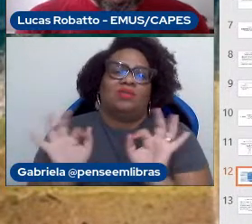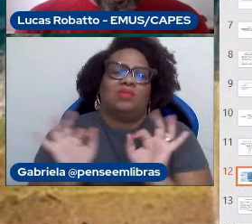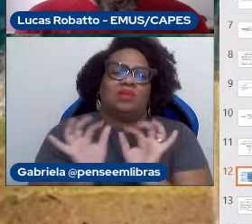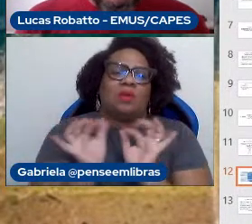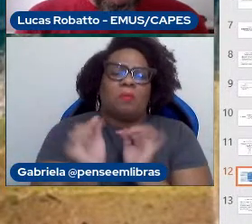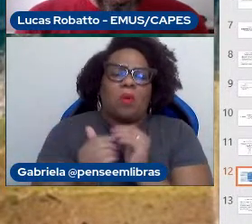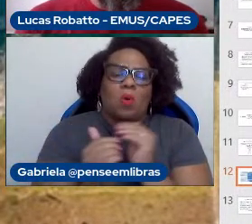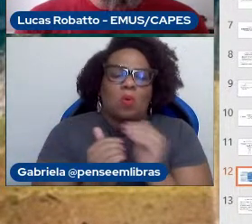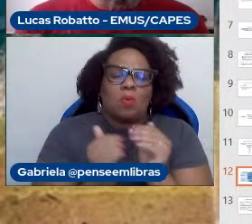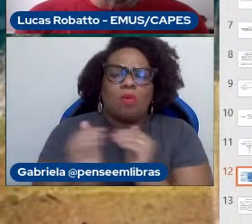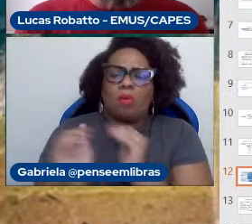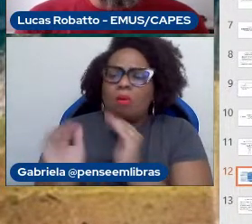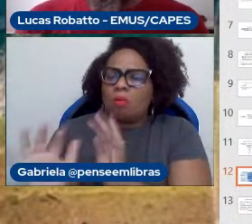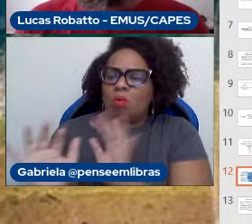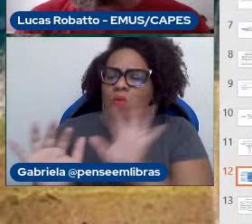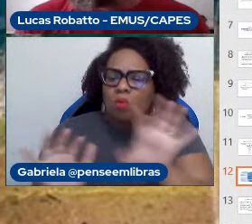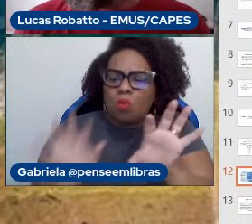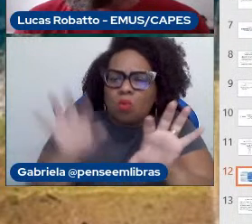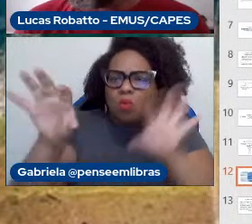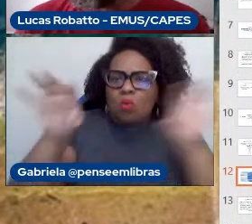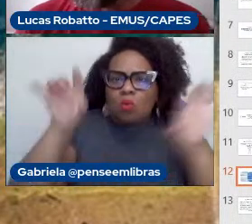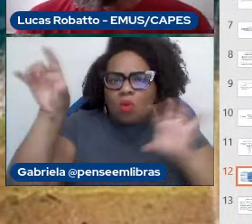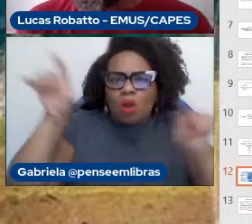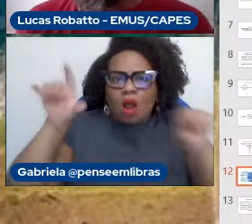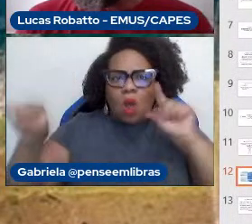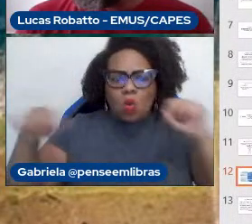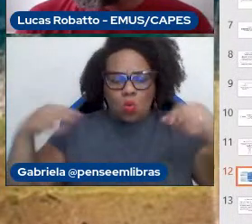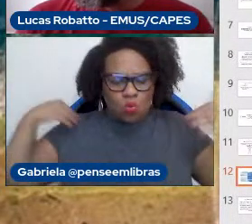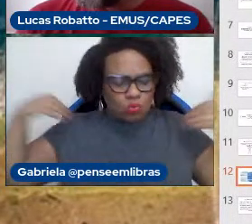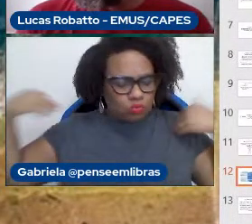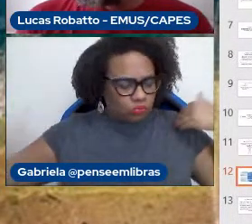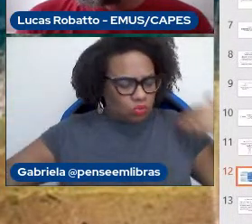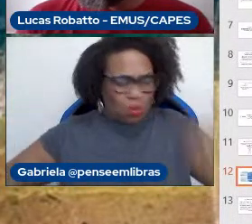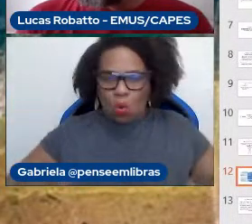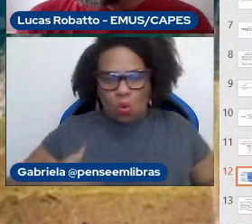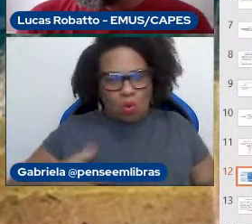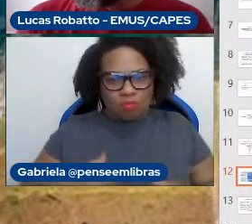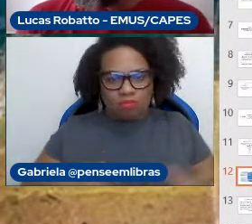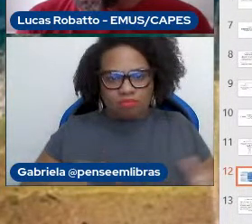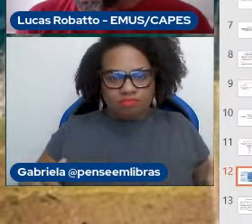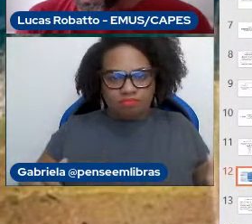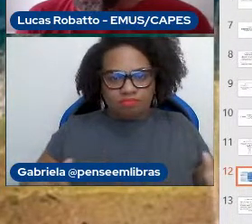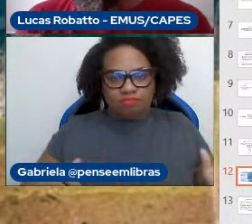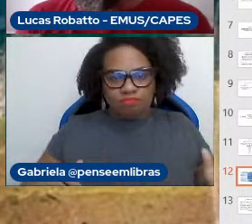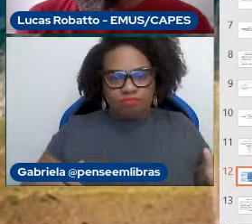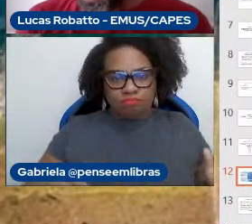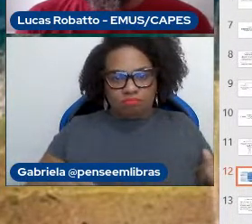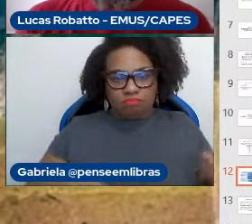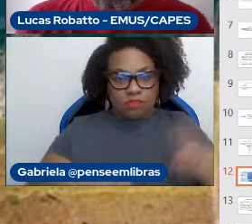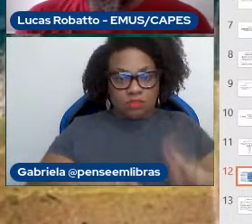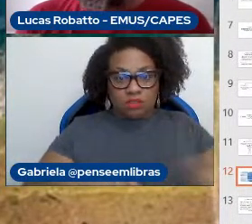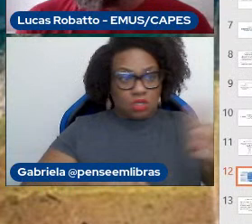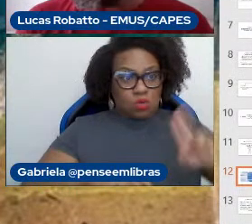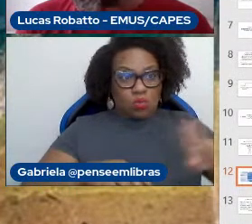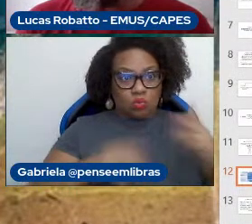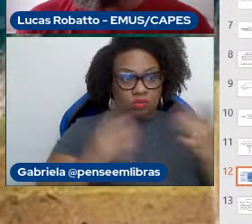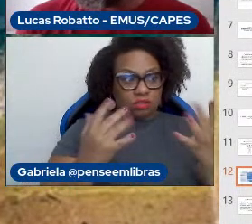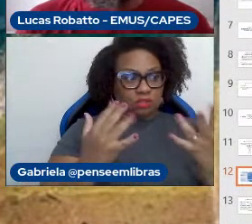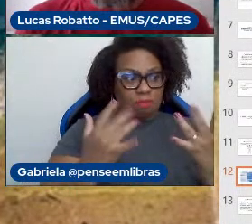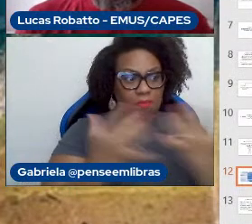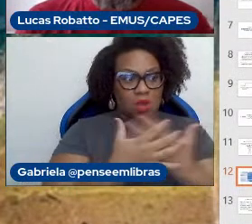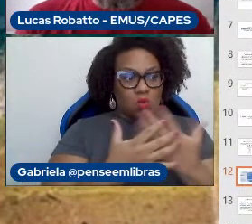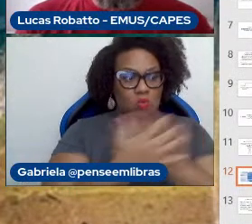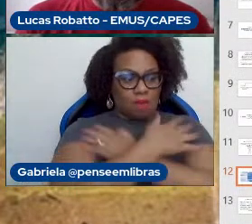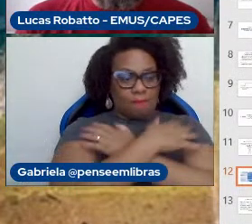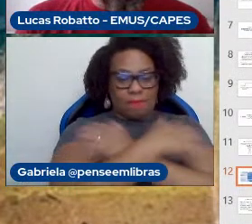partes selecionadas do corpo. Atletas não fazem uso predominante da mão e dos membros superiores, enquanto